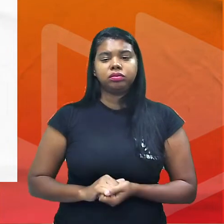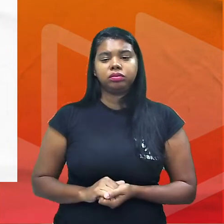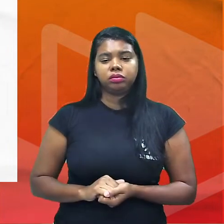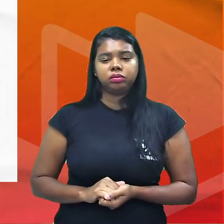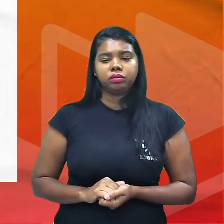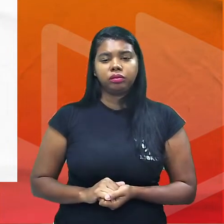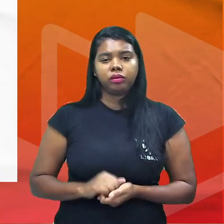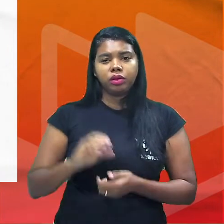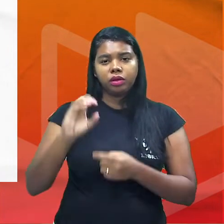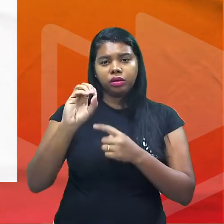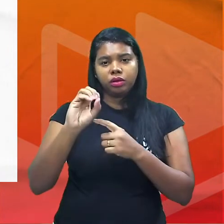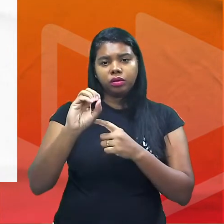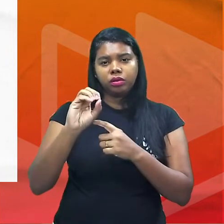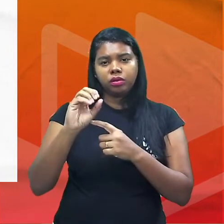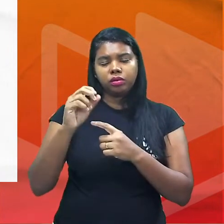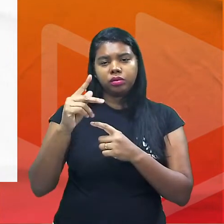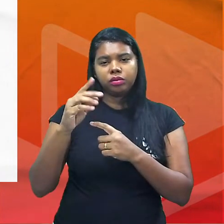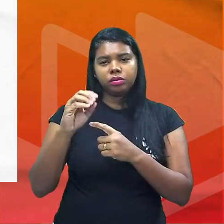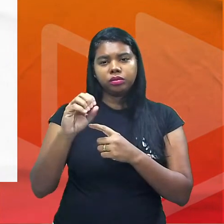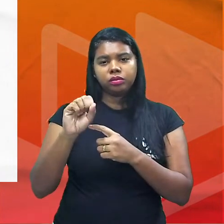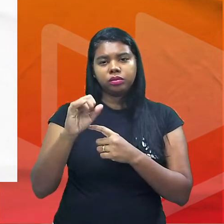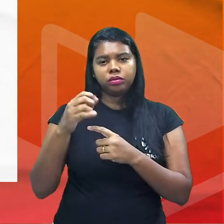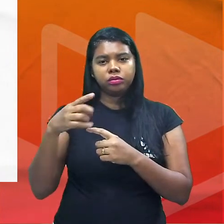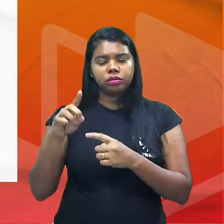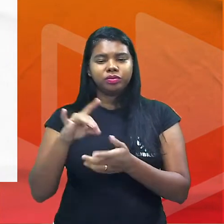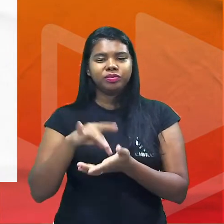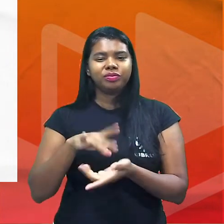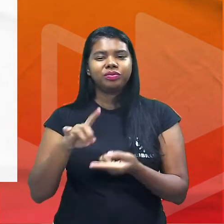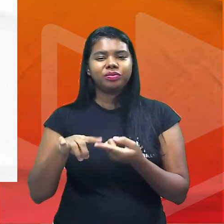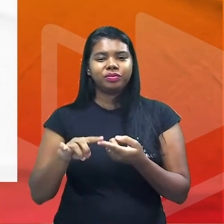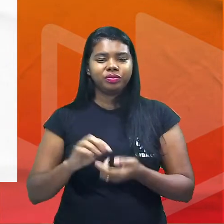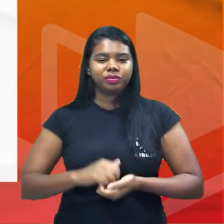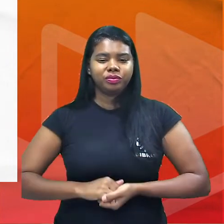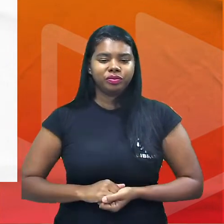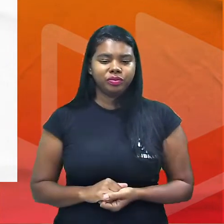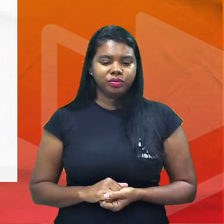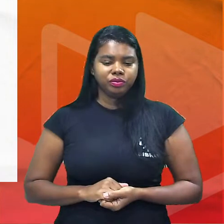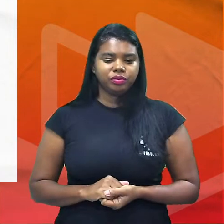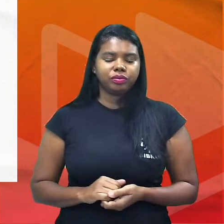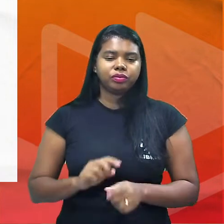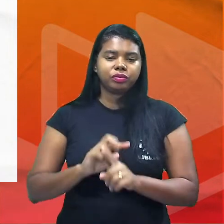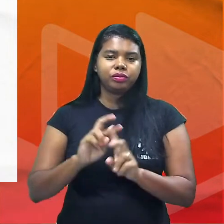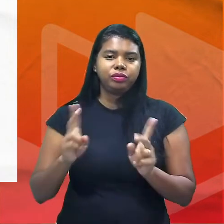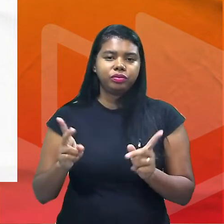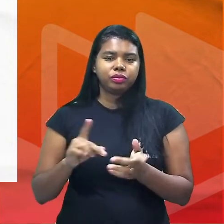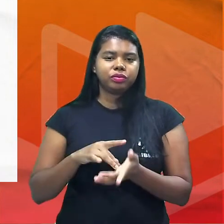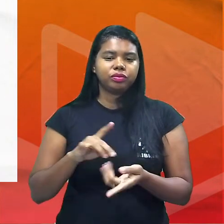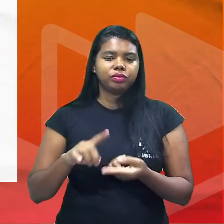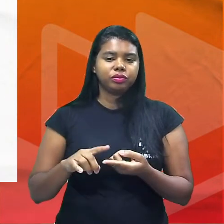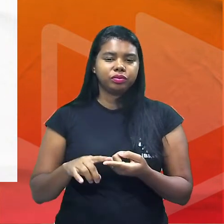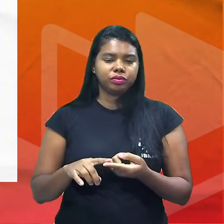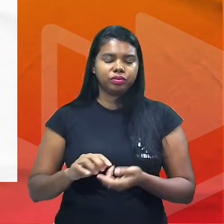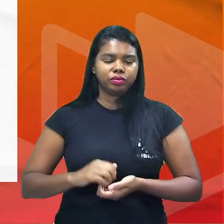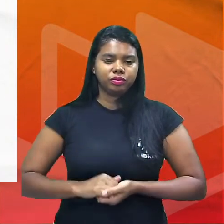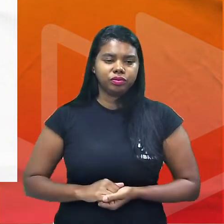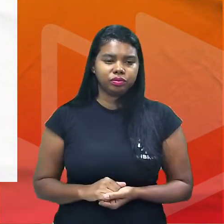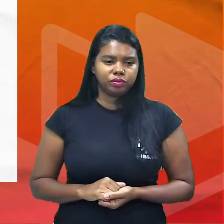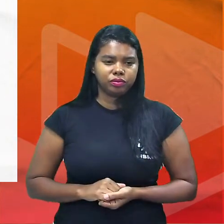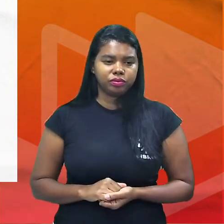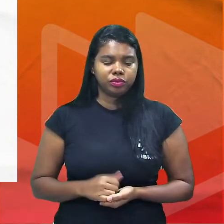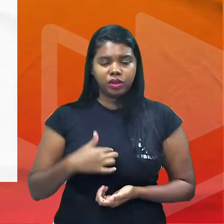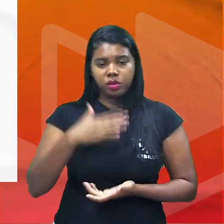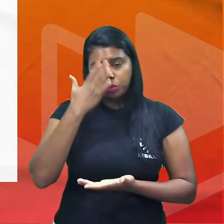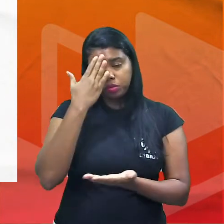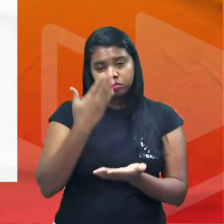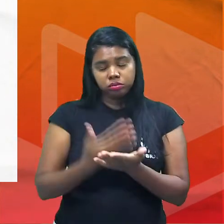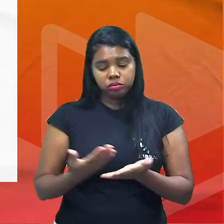oposição é adversidade em contradição é adversativa eles chamam também né? que eu acredito que